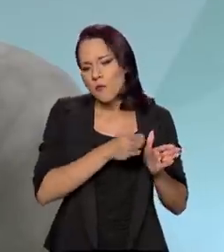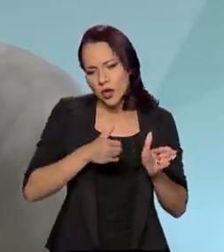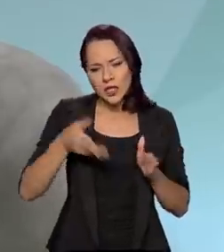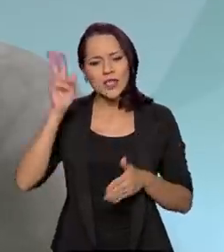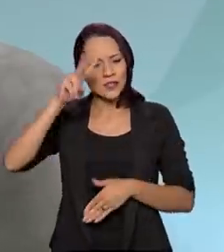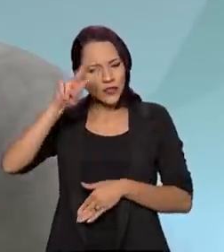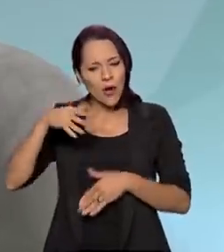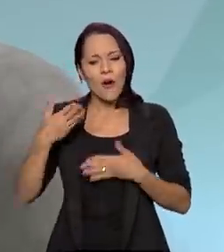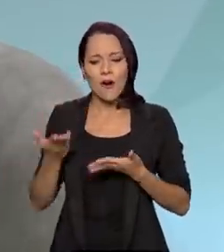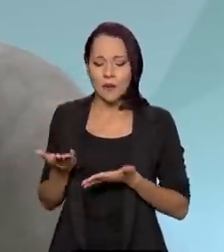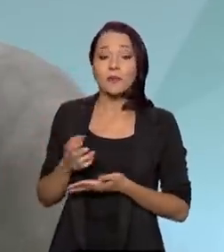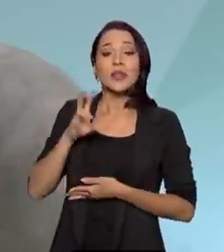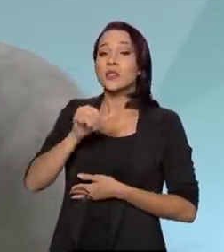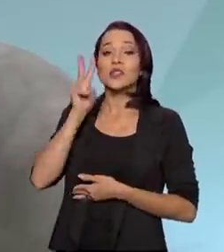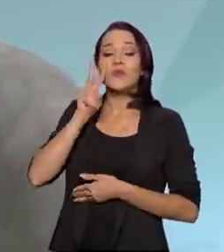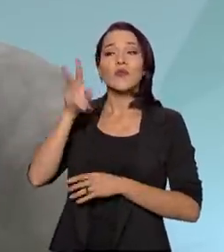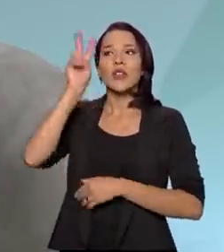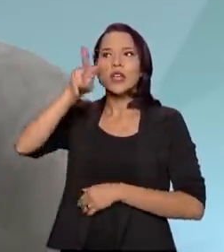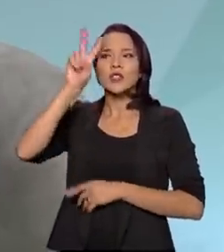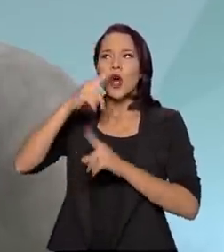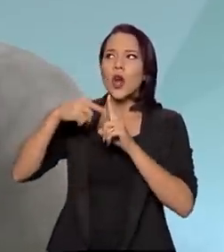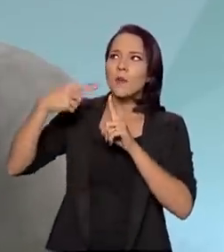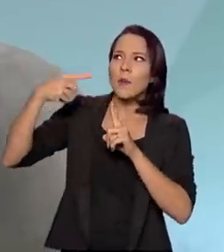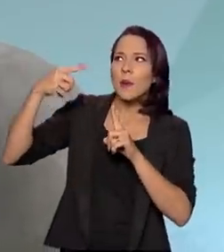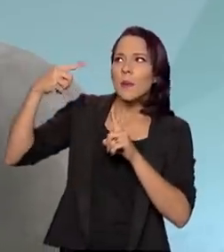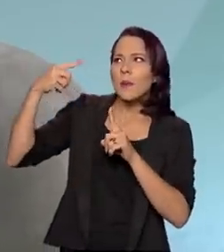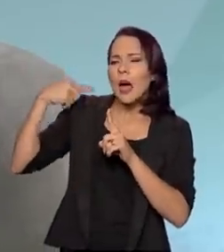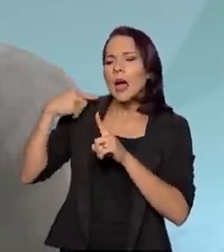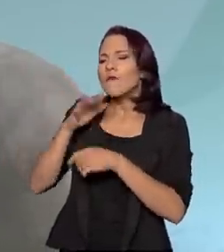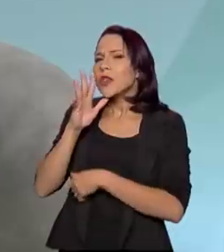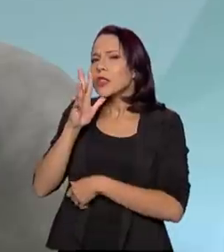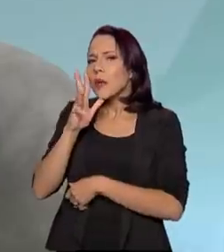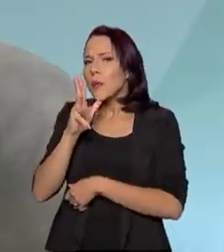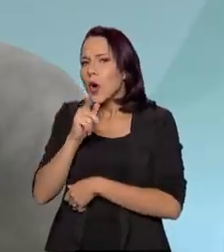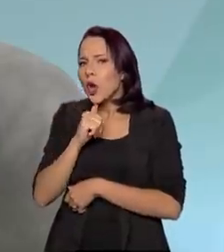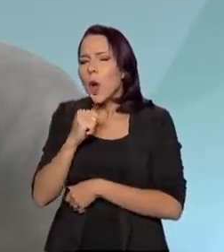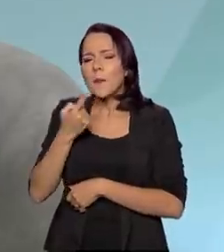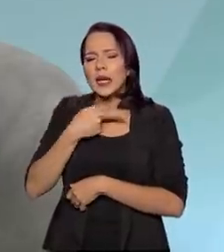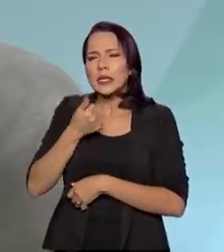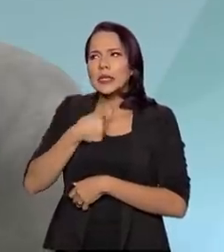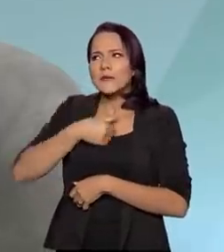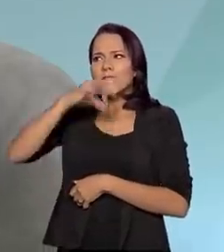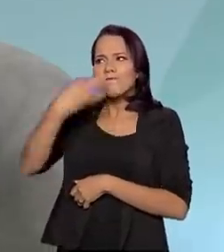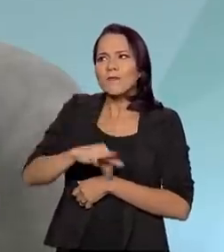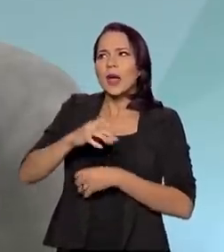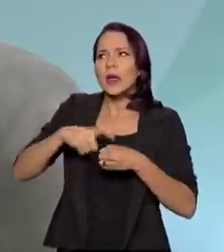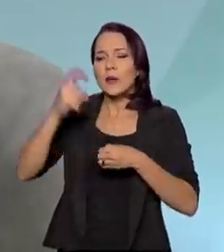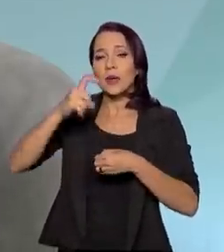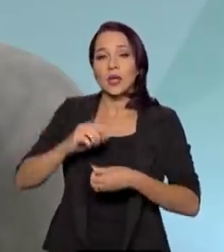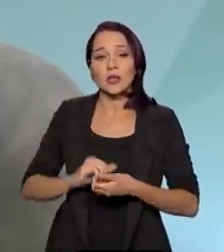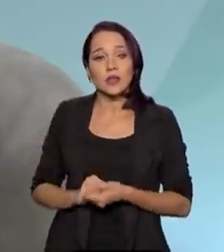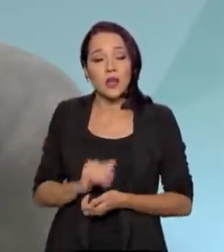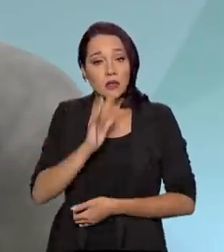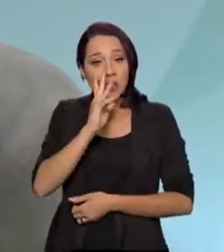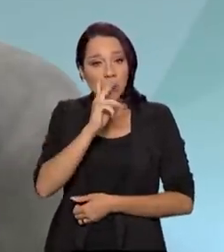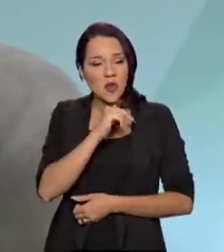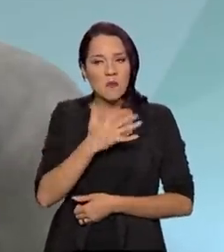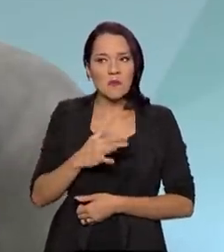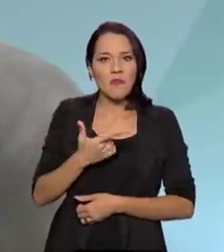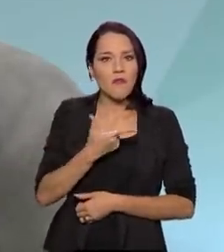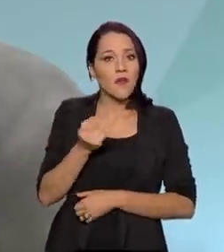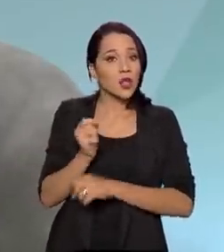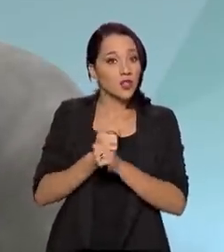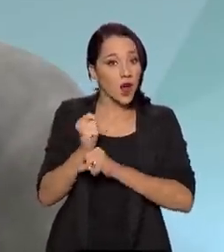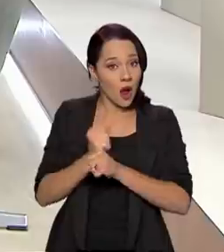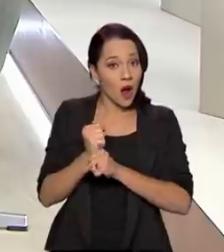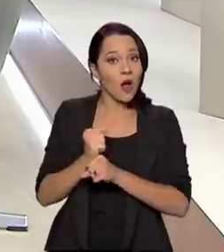procurar isso, e se nós formos procurar na história, levou algum tempo para que se consolidasse essa independência. Levou pelo menos uns